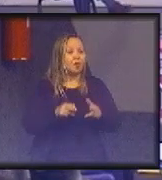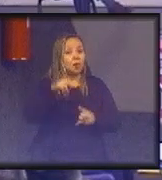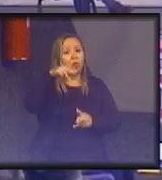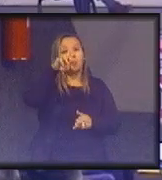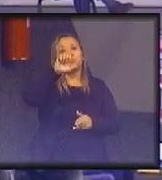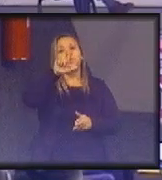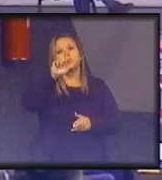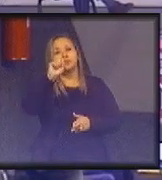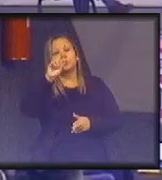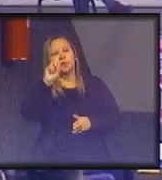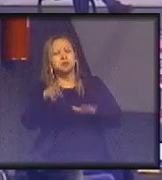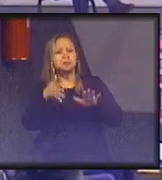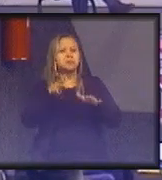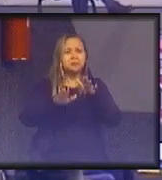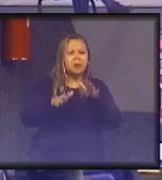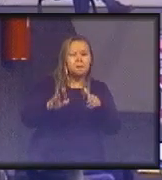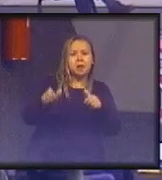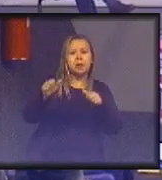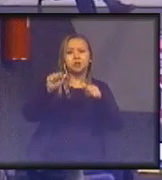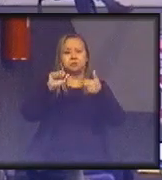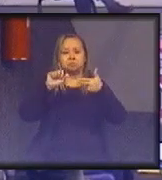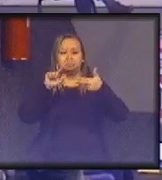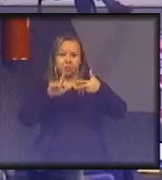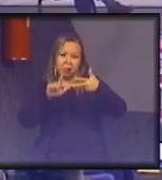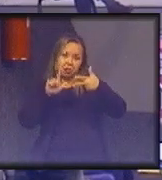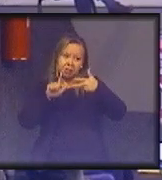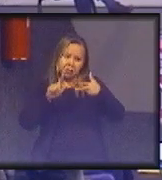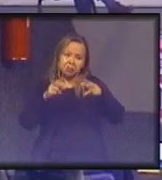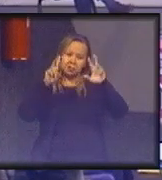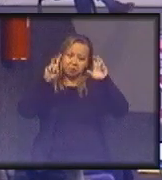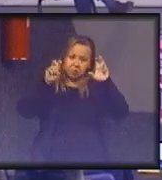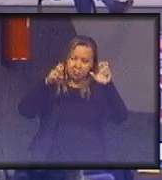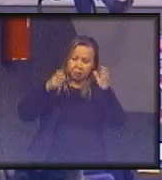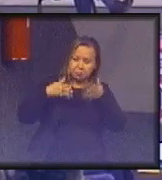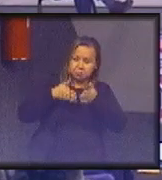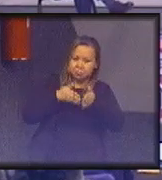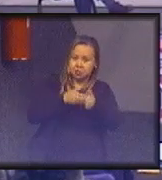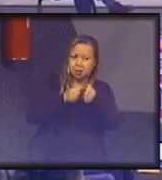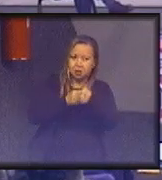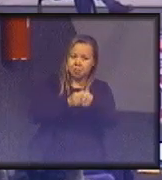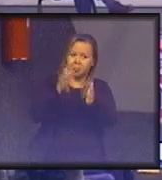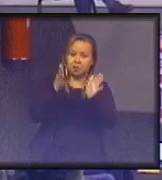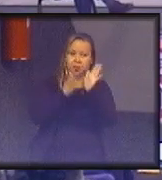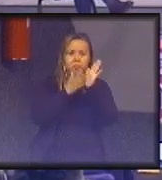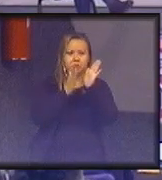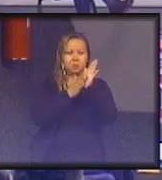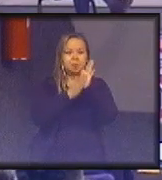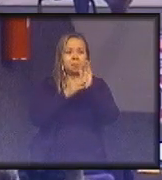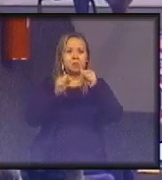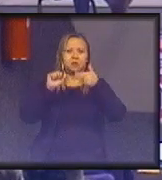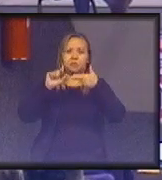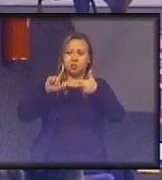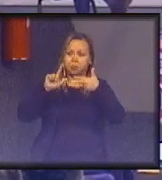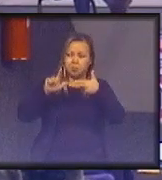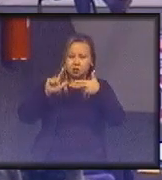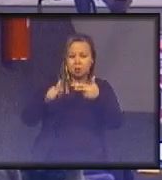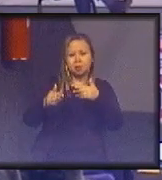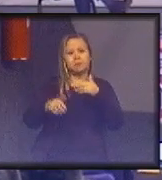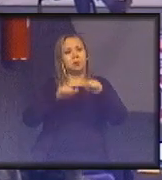dizendo, depende de legislação em vários casos, então se encaminhou a propostas de legislação, de mudanças